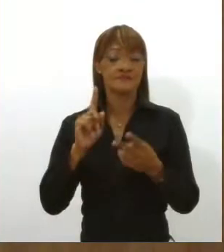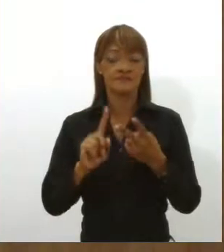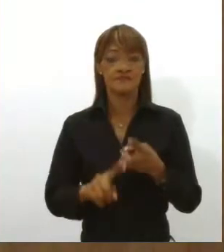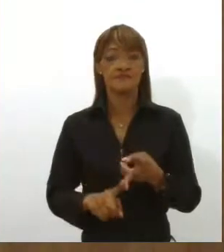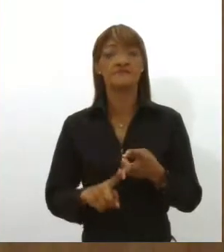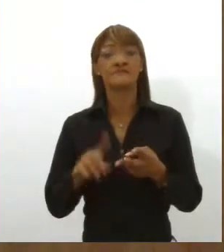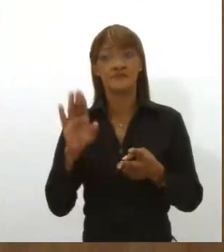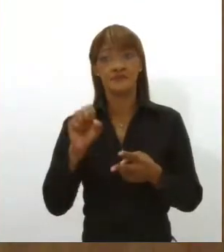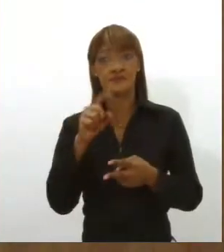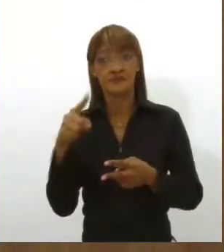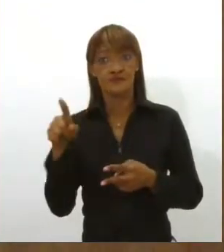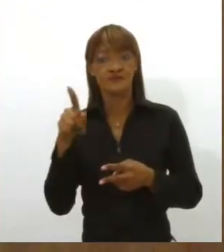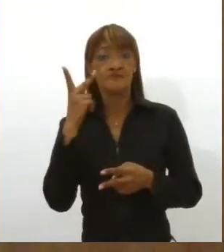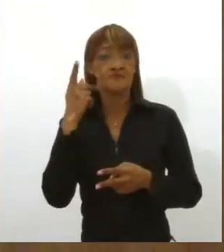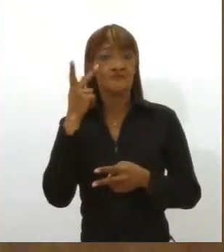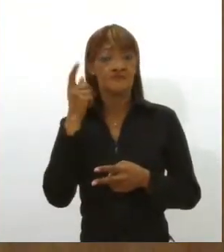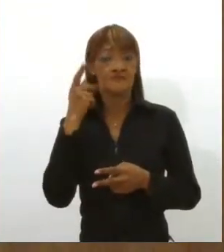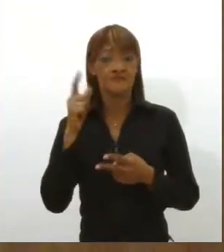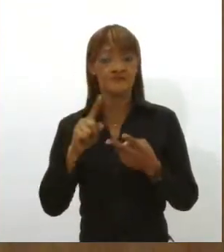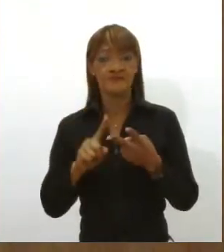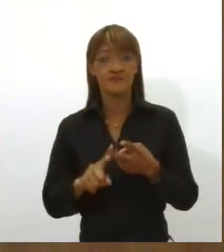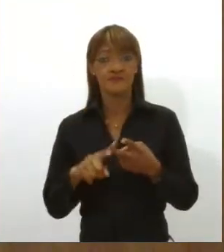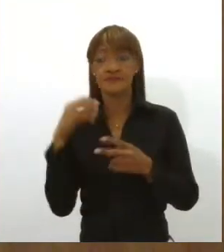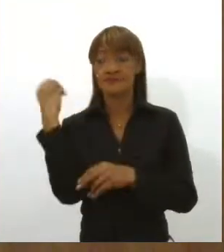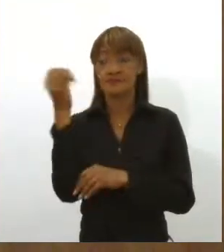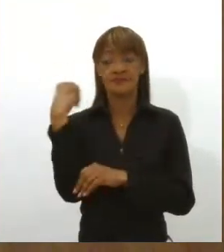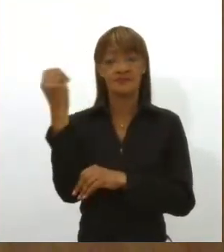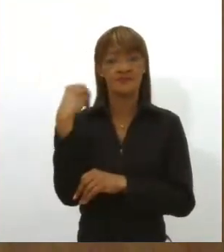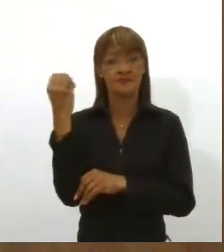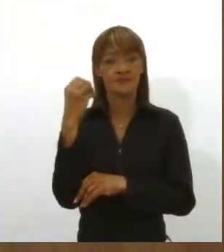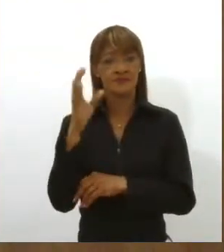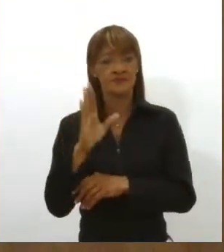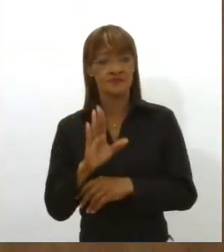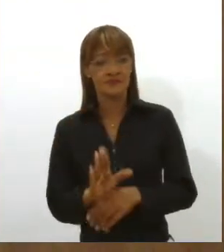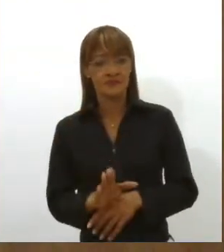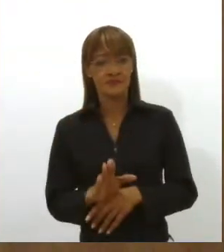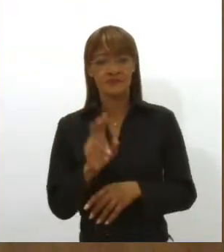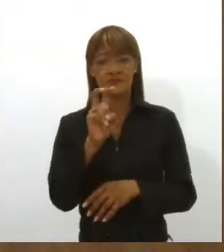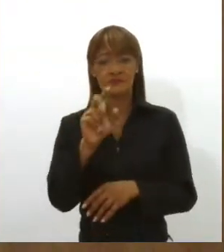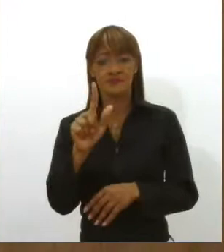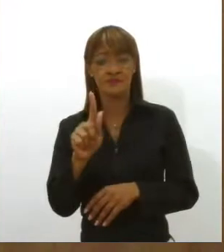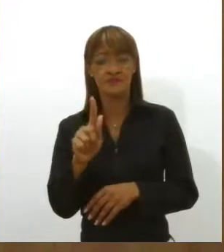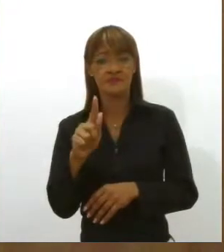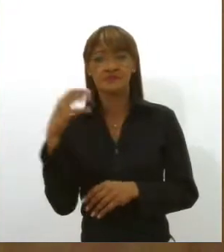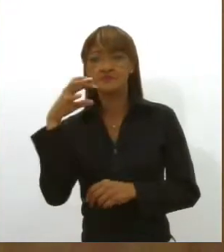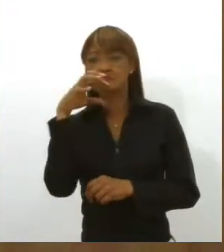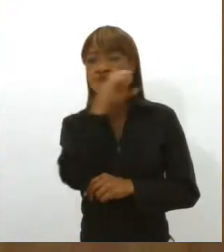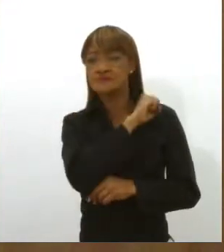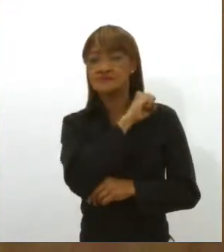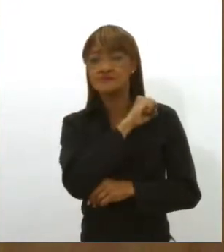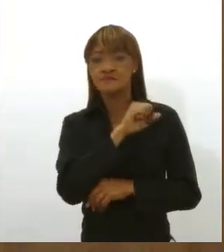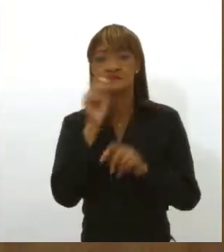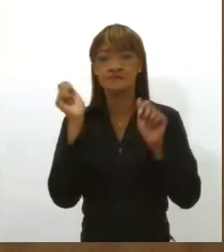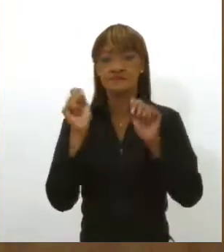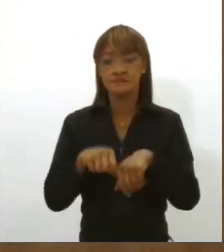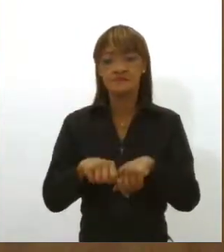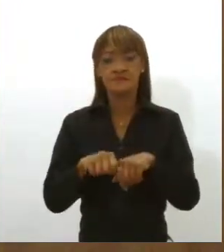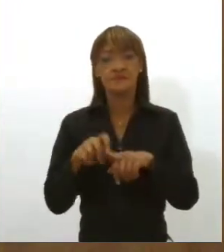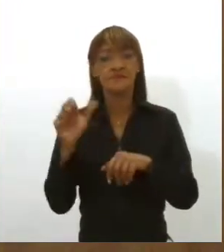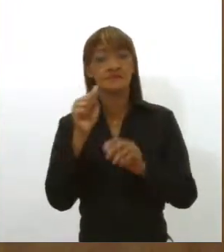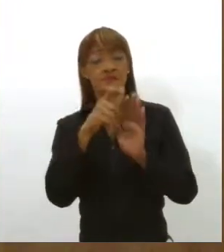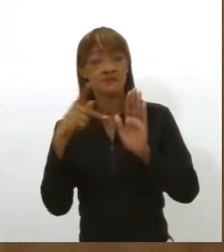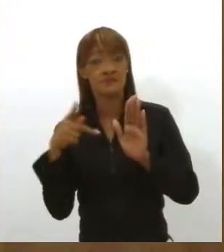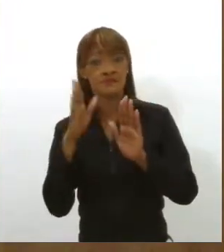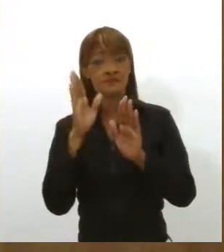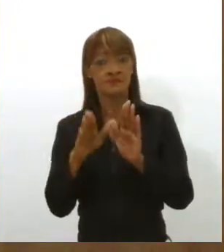Alegre, no Rio Grande do Sul. O 5G deve entregar mais velocidade para baixar e enviar arquivos, reduzir o tempo